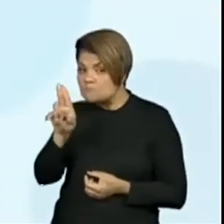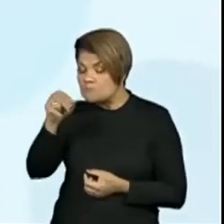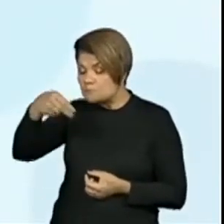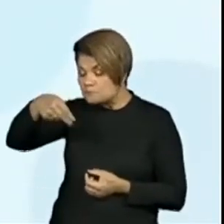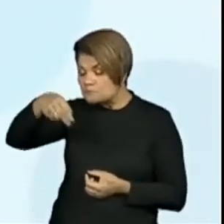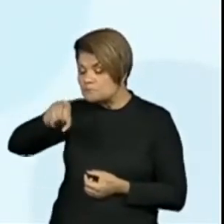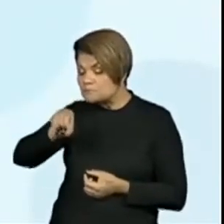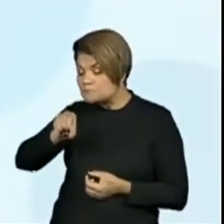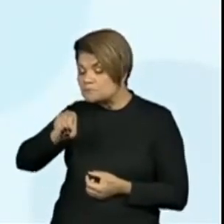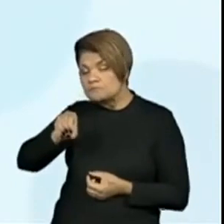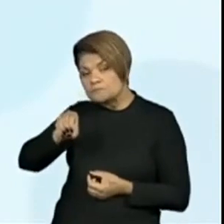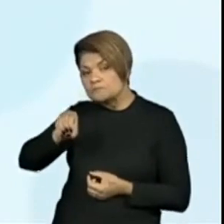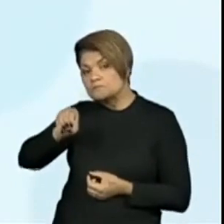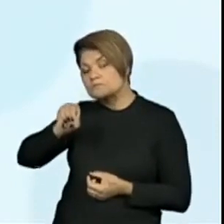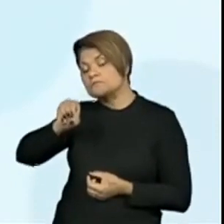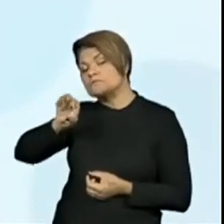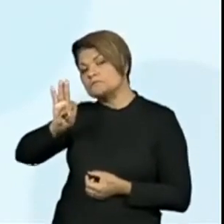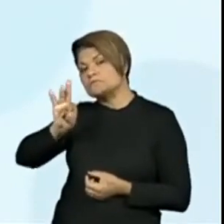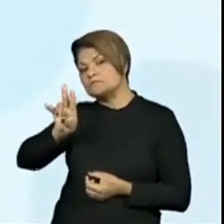no lago.